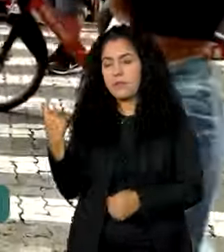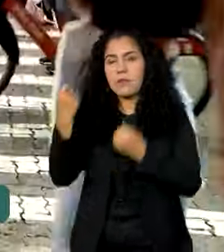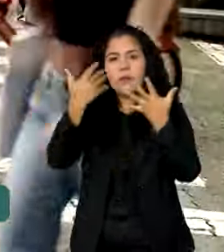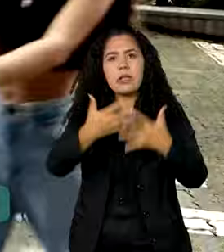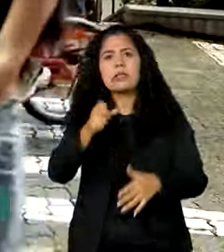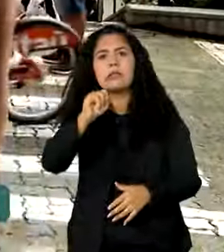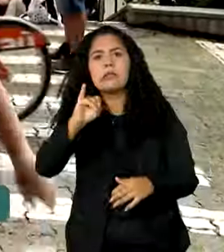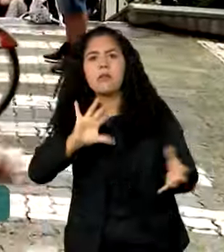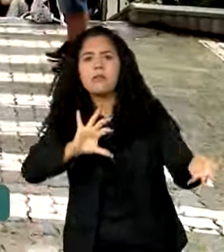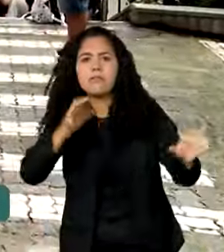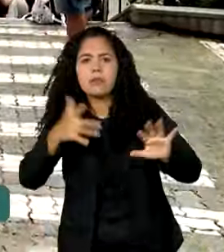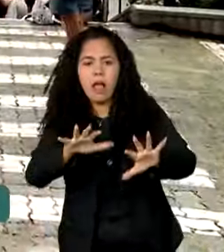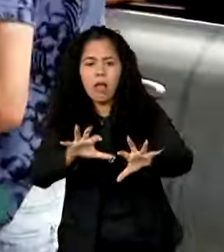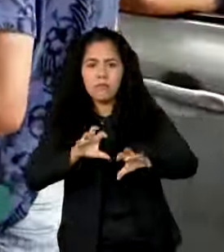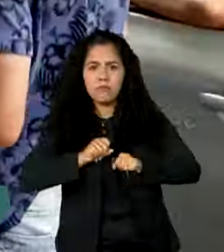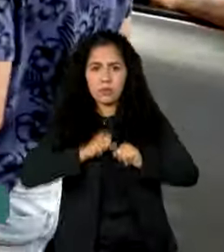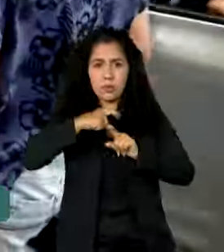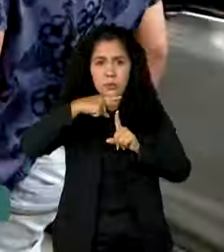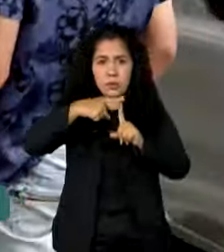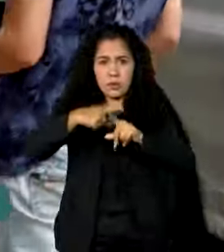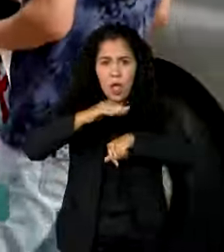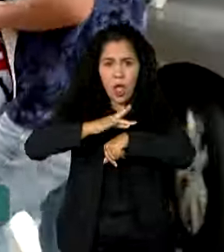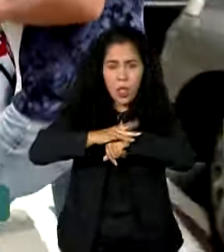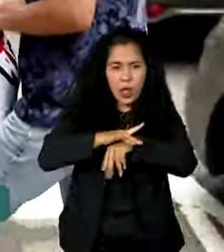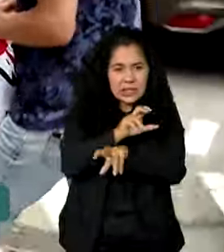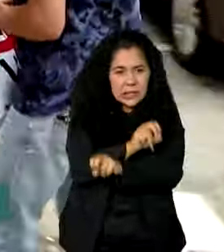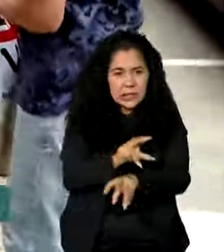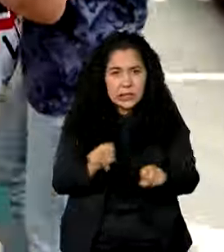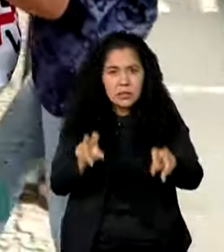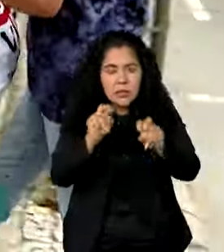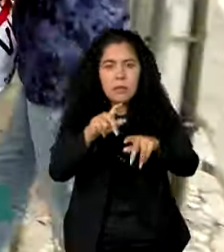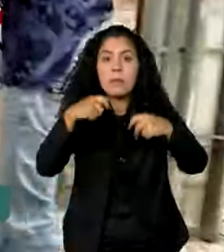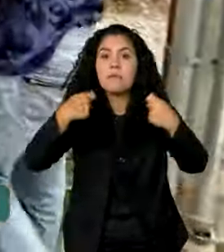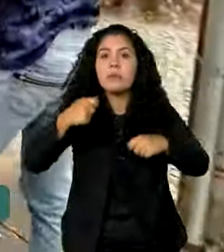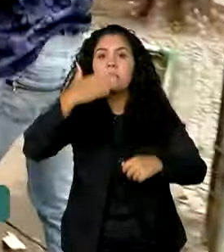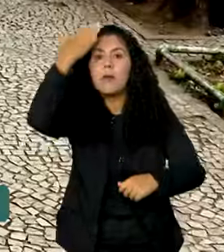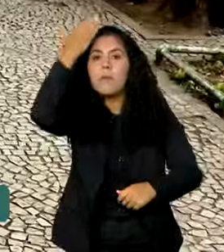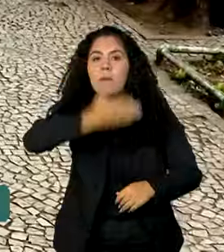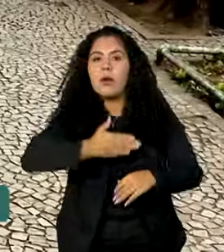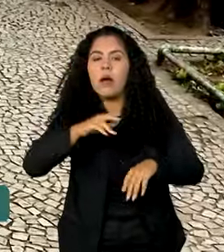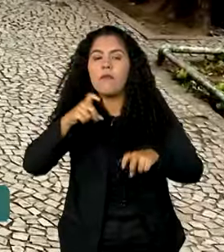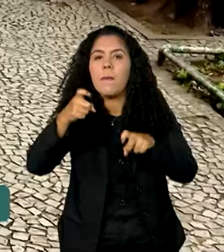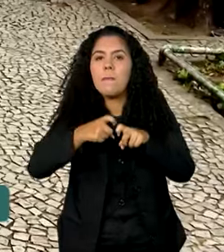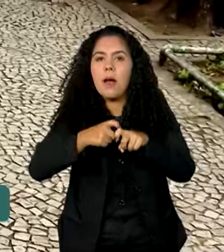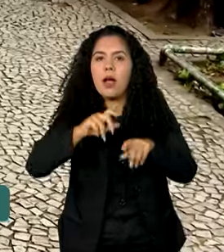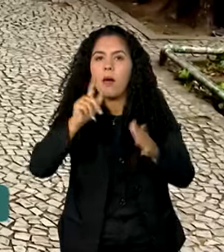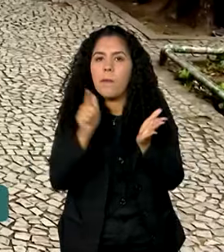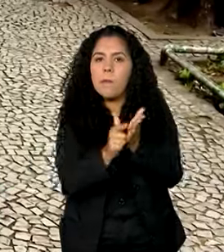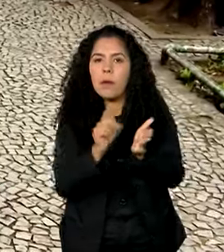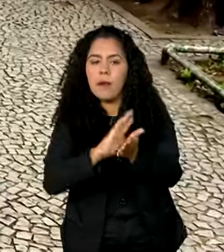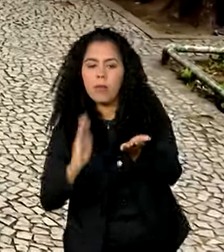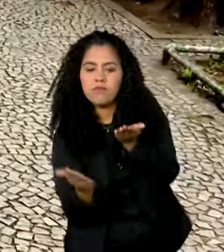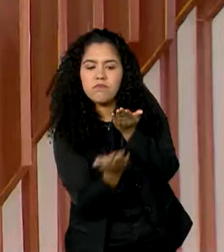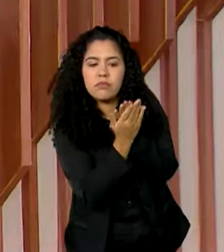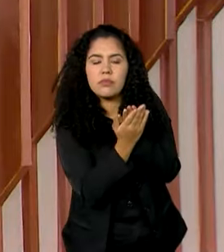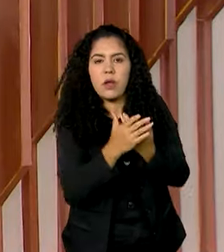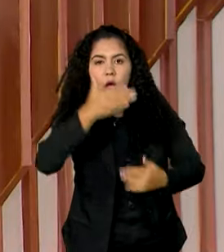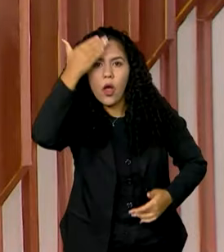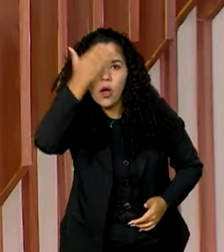infectocontagiosas, é necessário anexar atestado médico que comprove a condição.